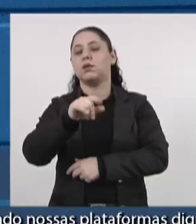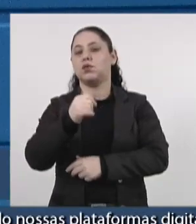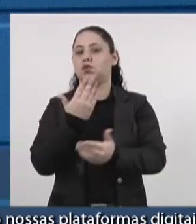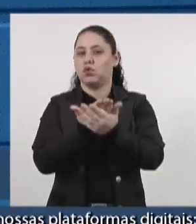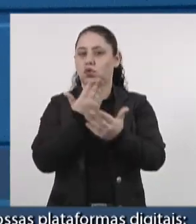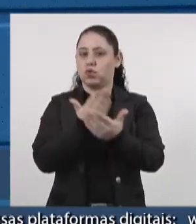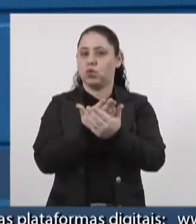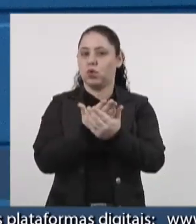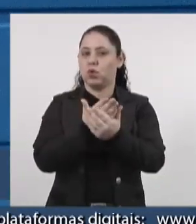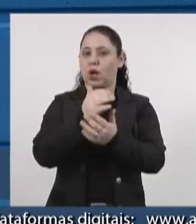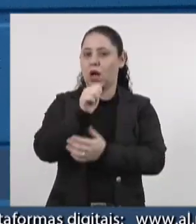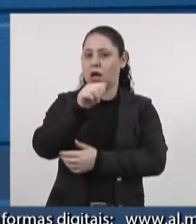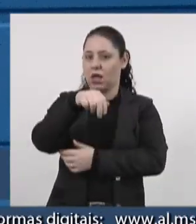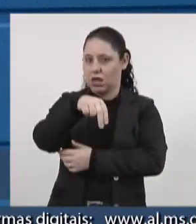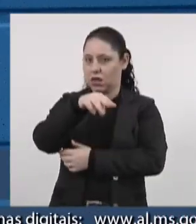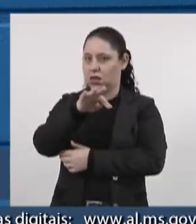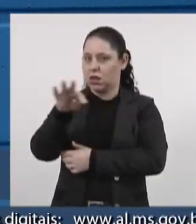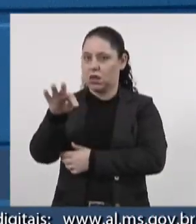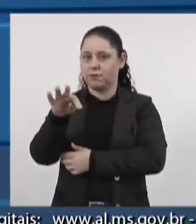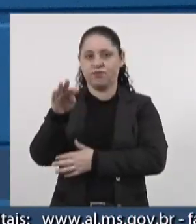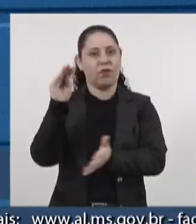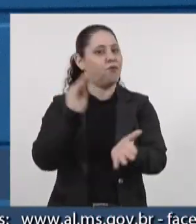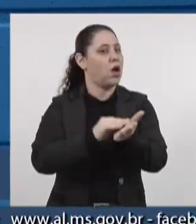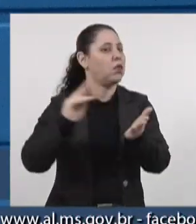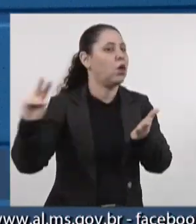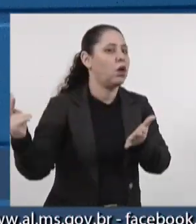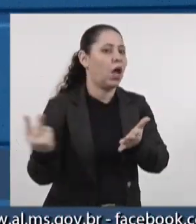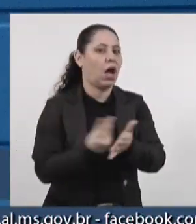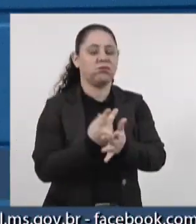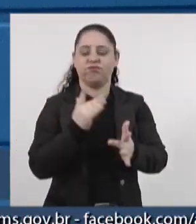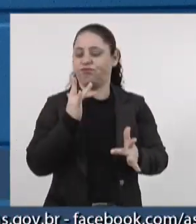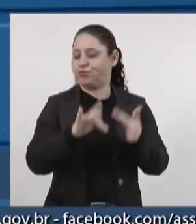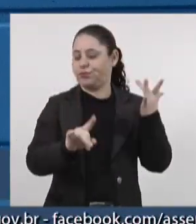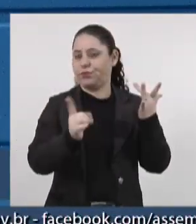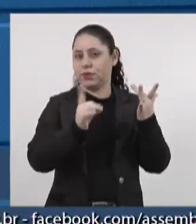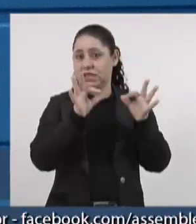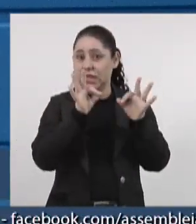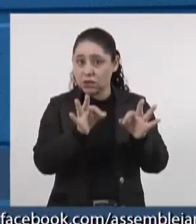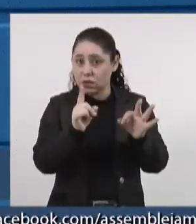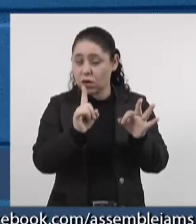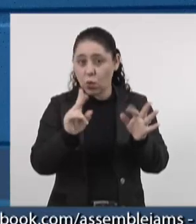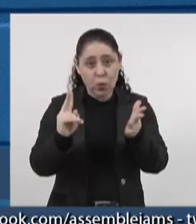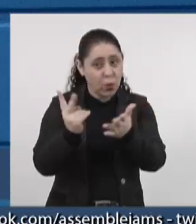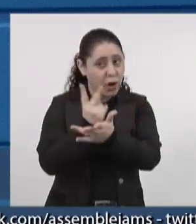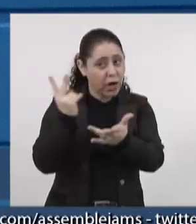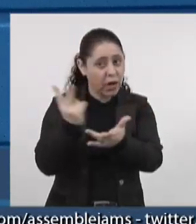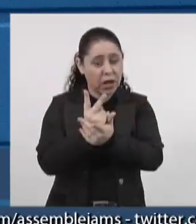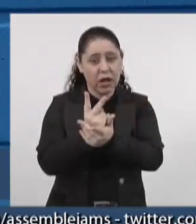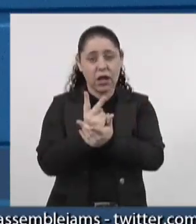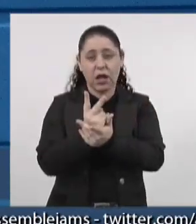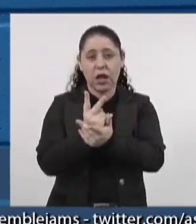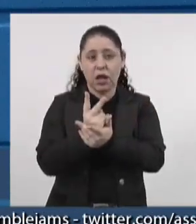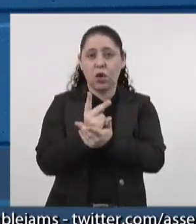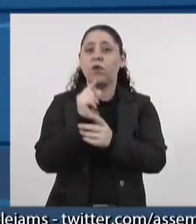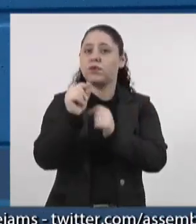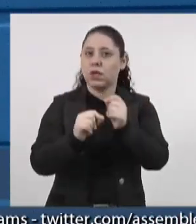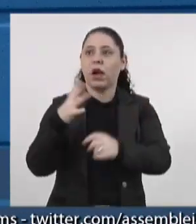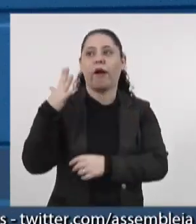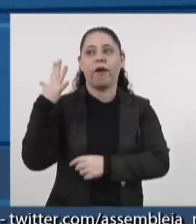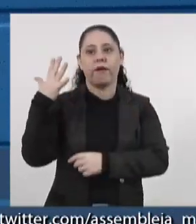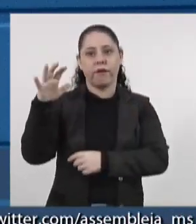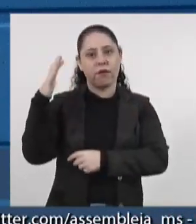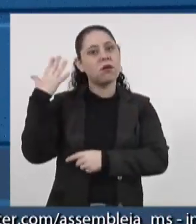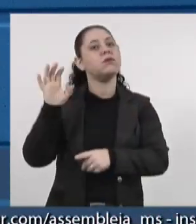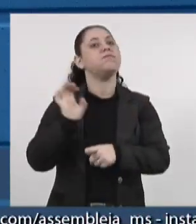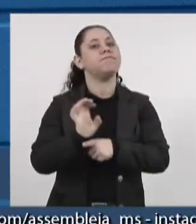estudo da ANTT é falho, o estudo da ANTT é inconsistente, e esse erro não vai custar pouco para o Mato Grosso do Sul.